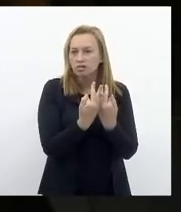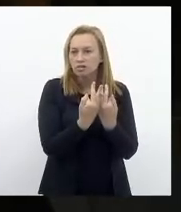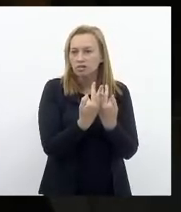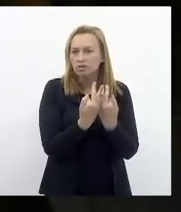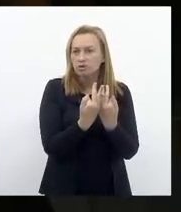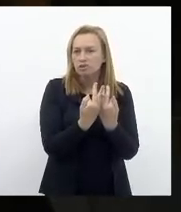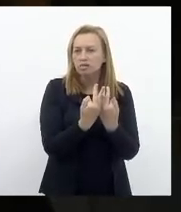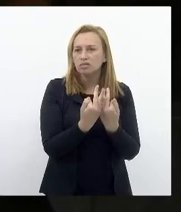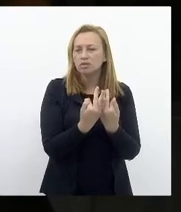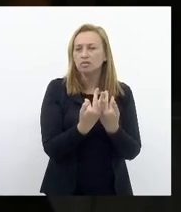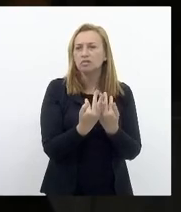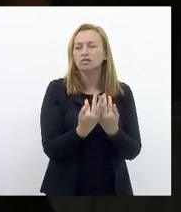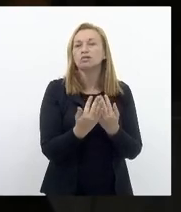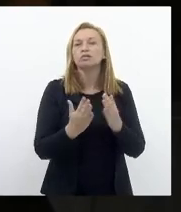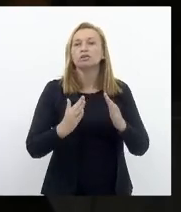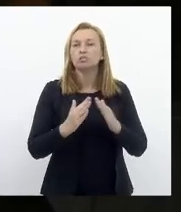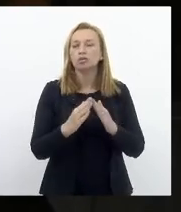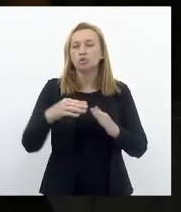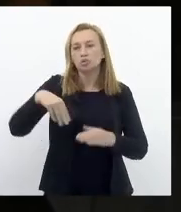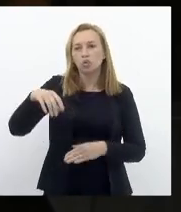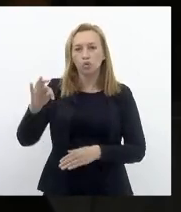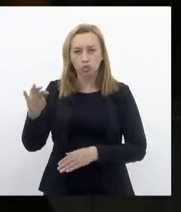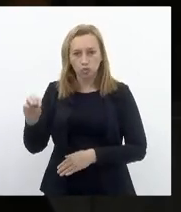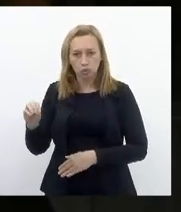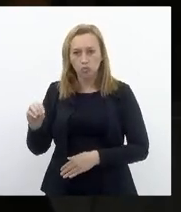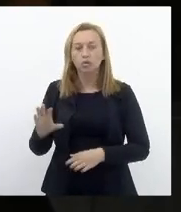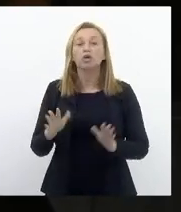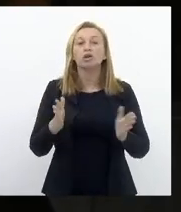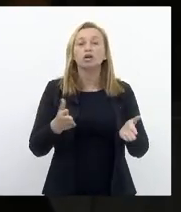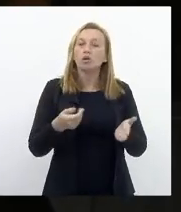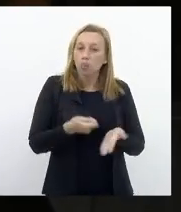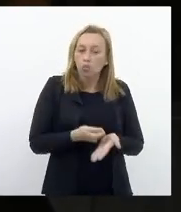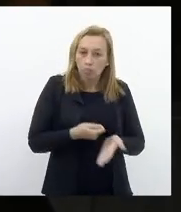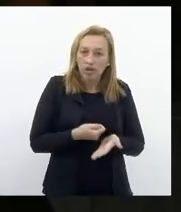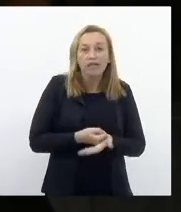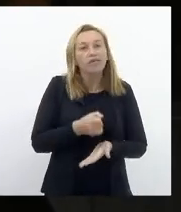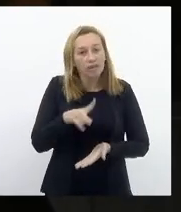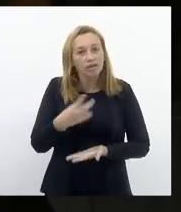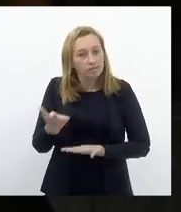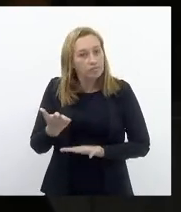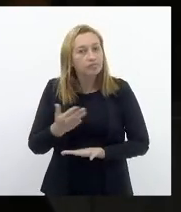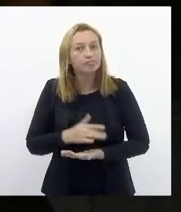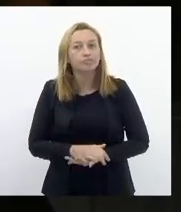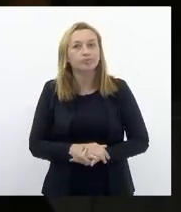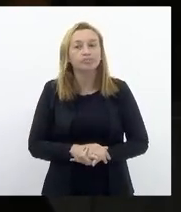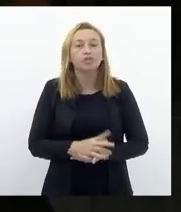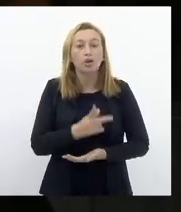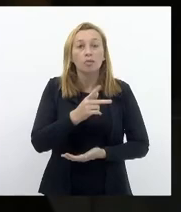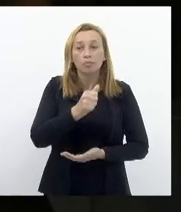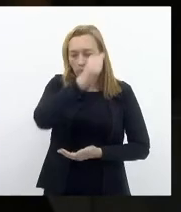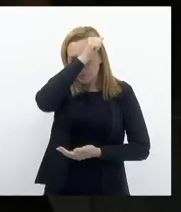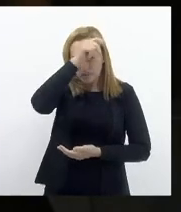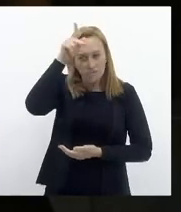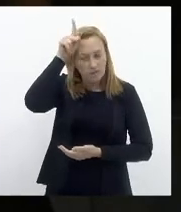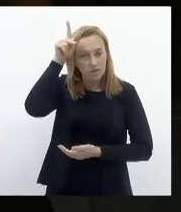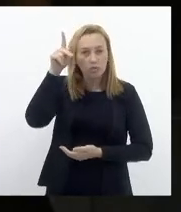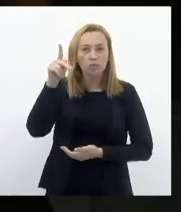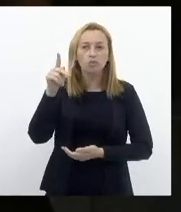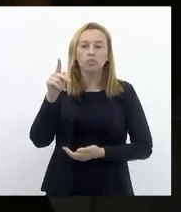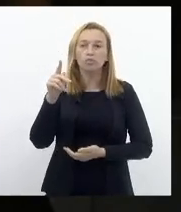Habitacionais Da comunidade do orto No Jardim Botânico E mencionei aqui Que cobrei Do prefeito Eduardo Paes